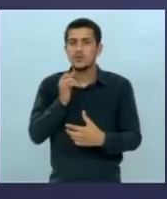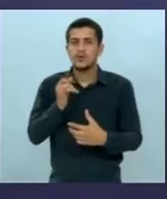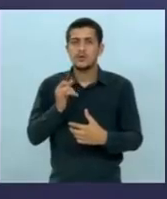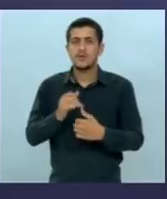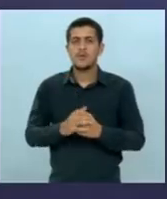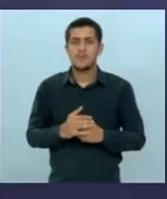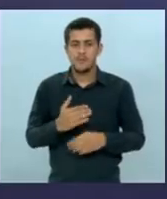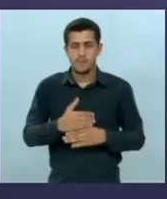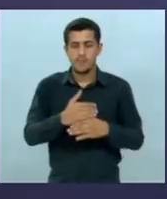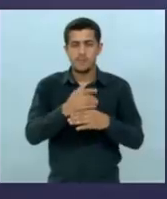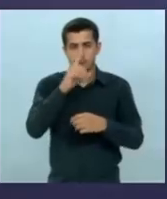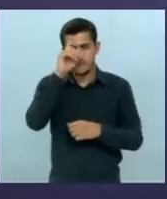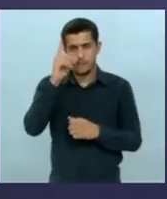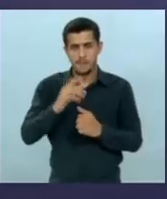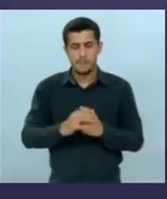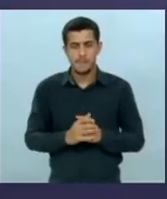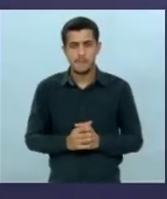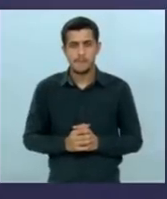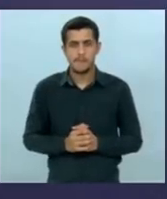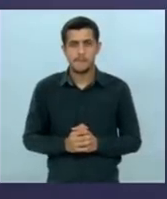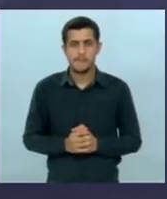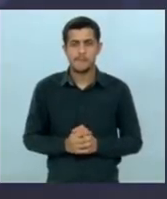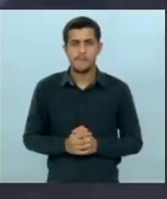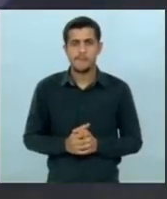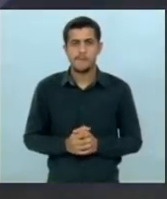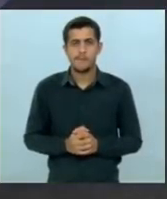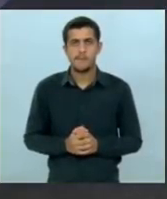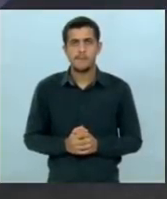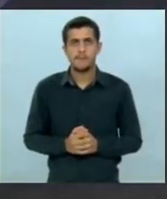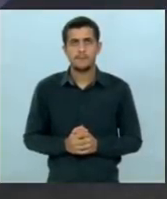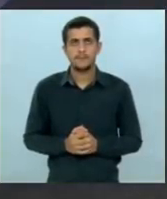obrigada candidato eu vou fazer o sorteio do próximo tema